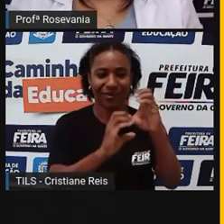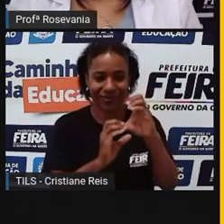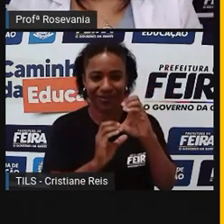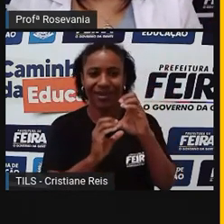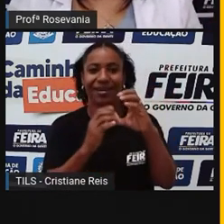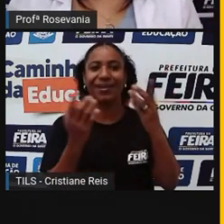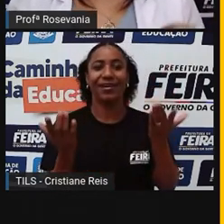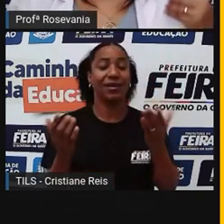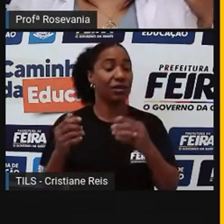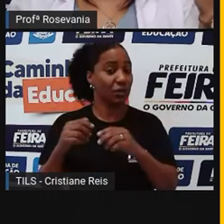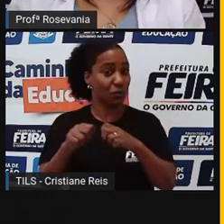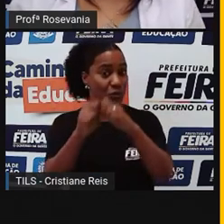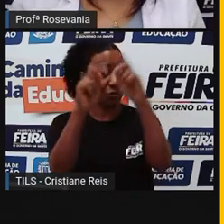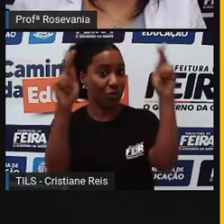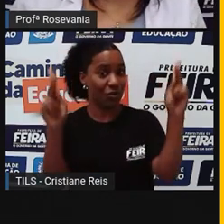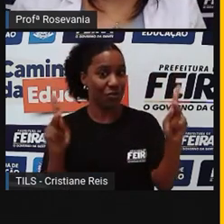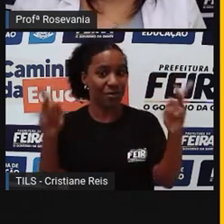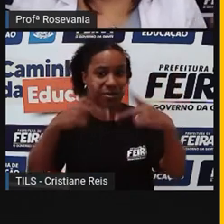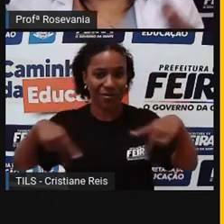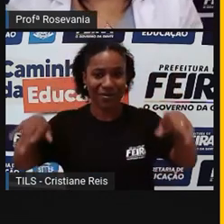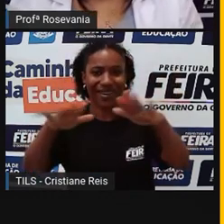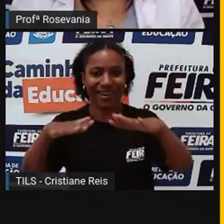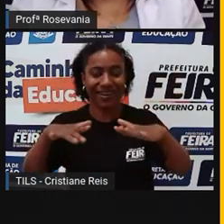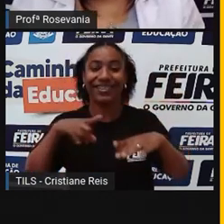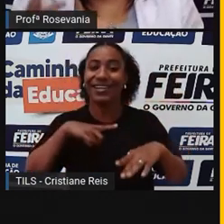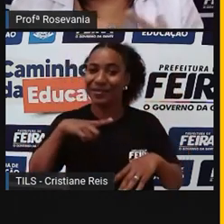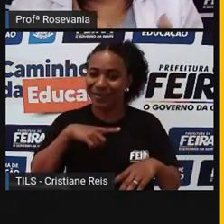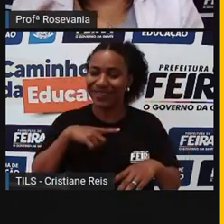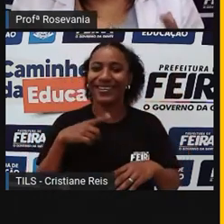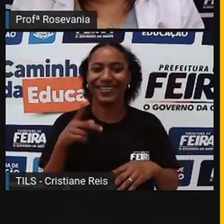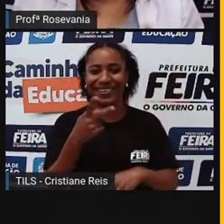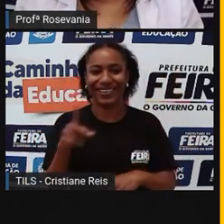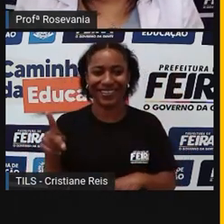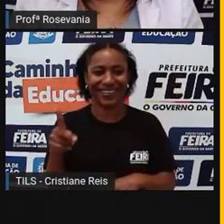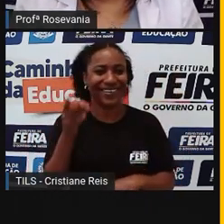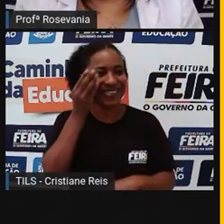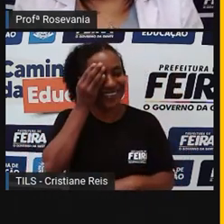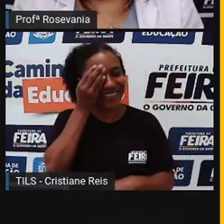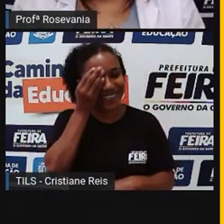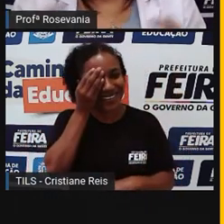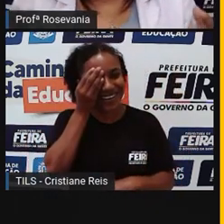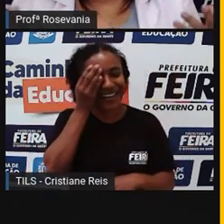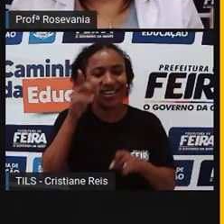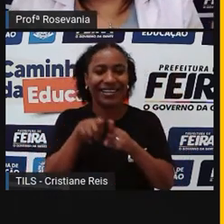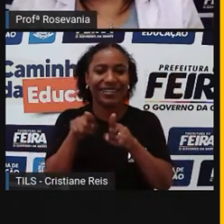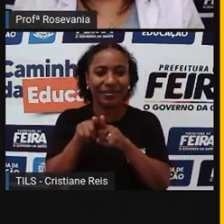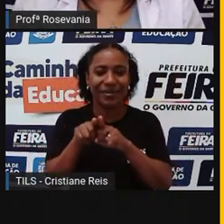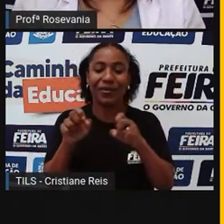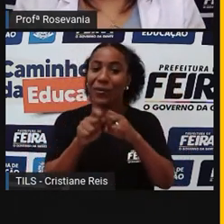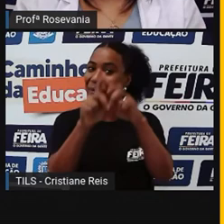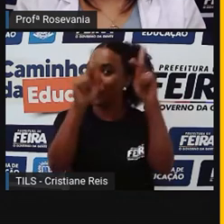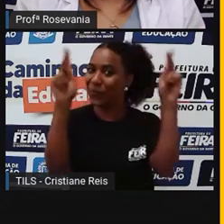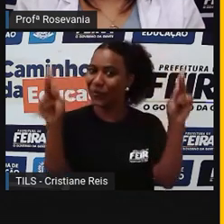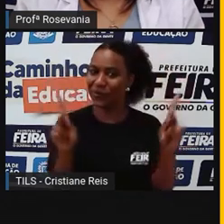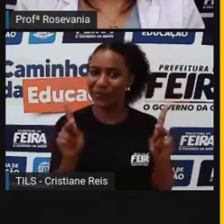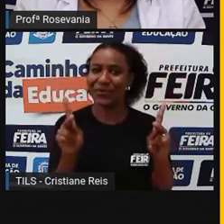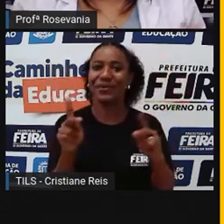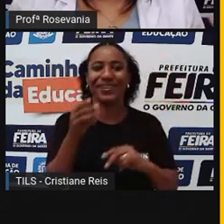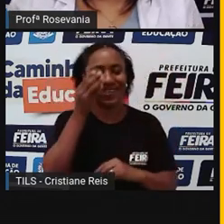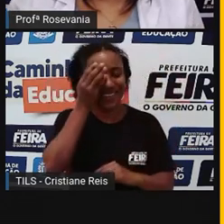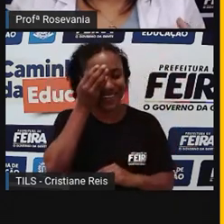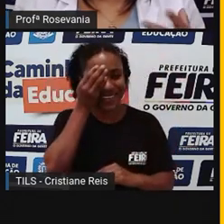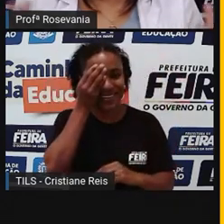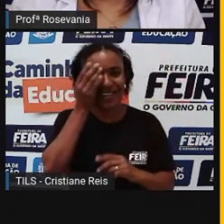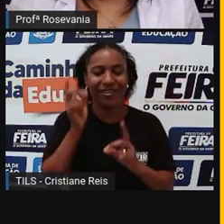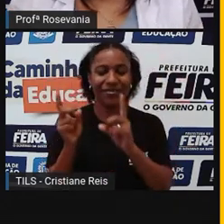popular, tem o nosso Firaguai, que a gente também, né, chama ele de shopping, mas na realidade é um local